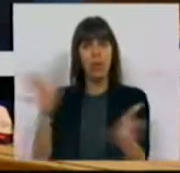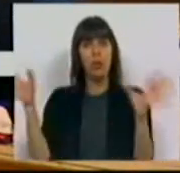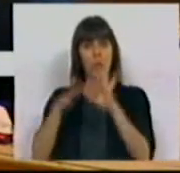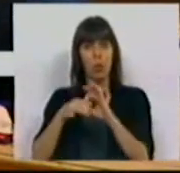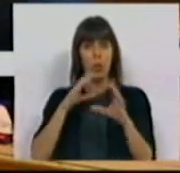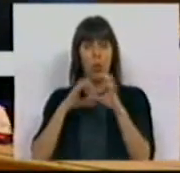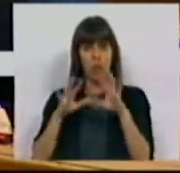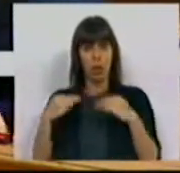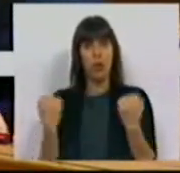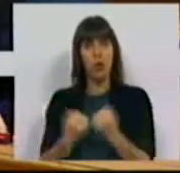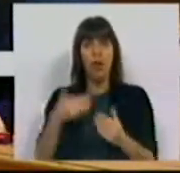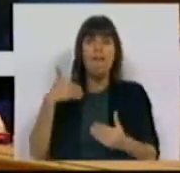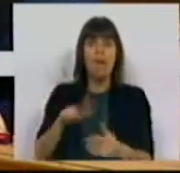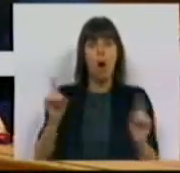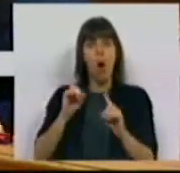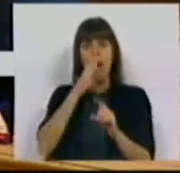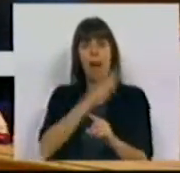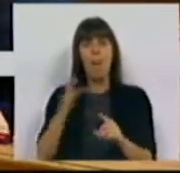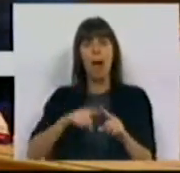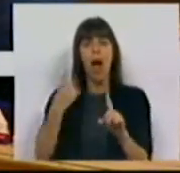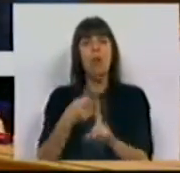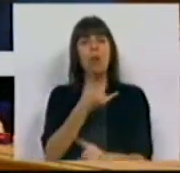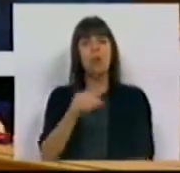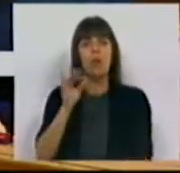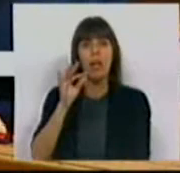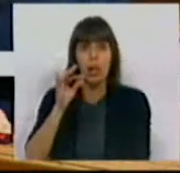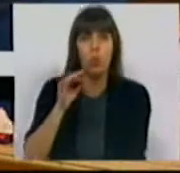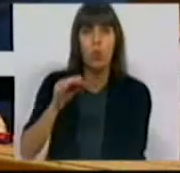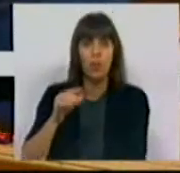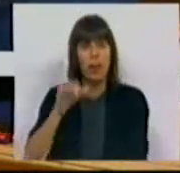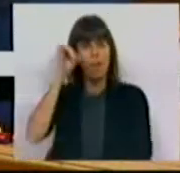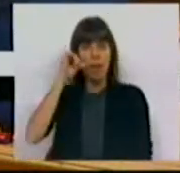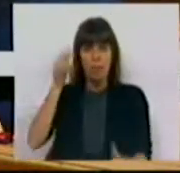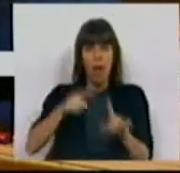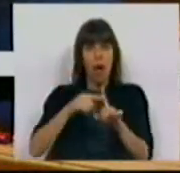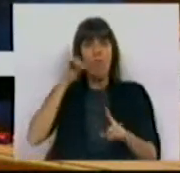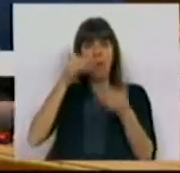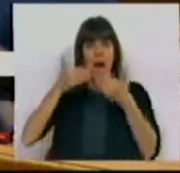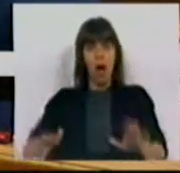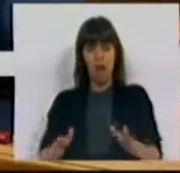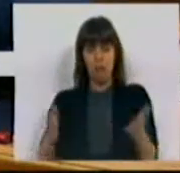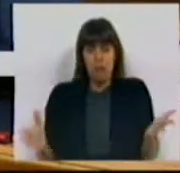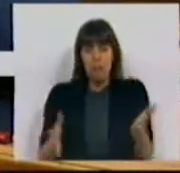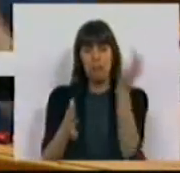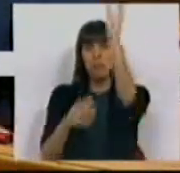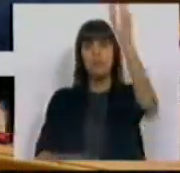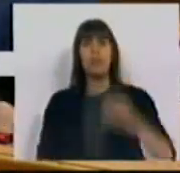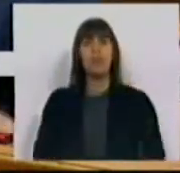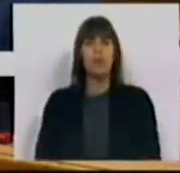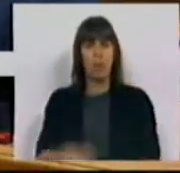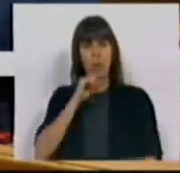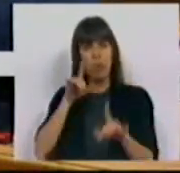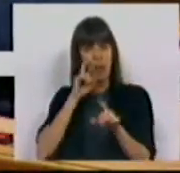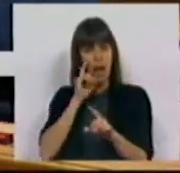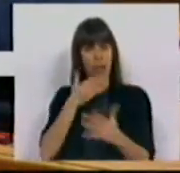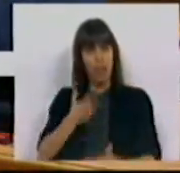a comunicação social vão ser aplicados em 2014, porque ainda estão por aplicar e ainda nem sequer abriram. Portanto, será que nós podemos ter ao menos